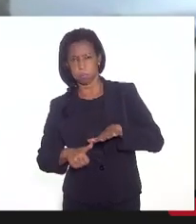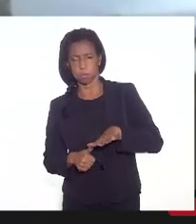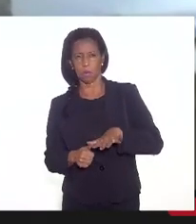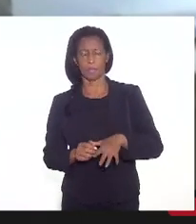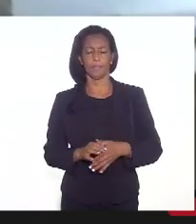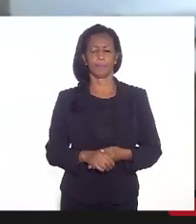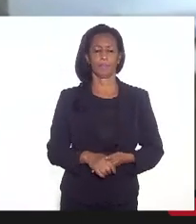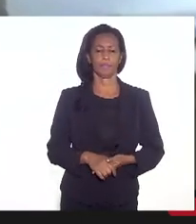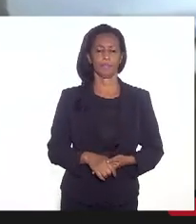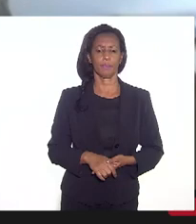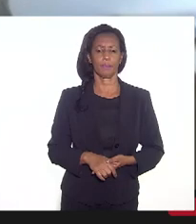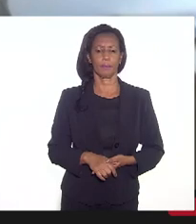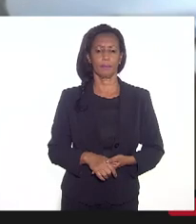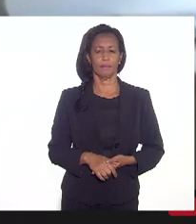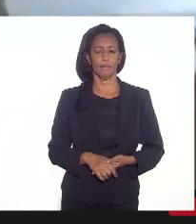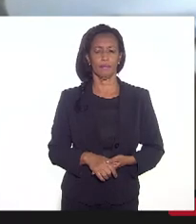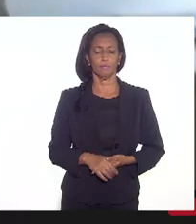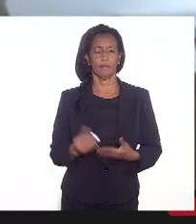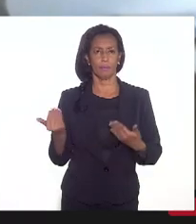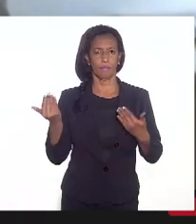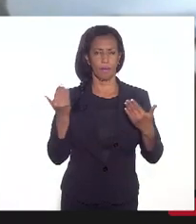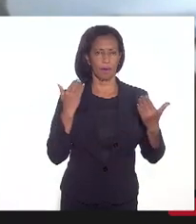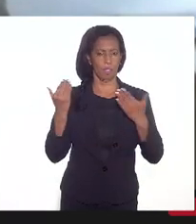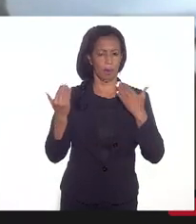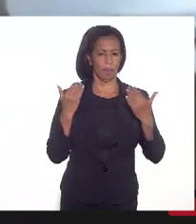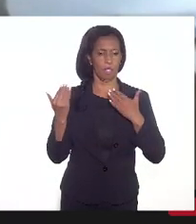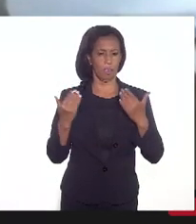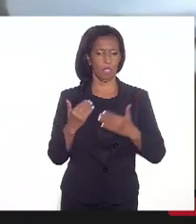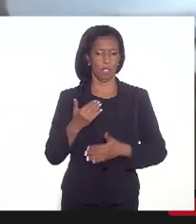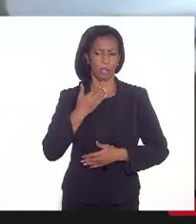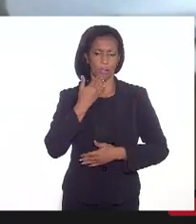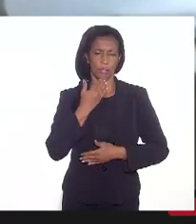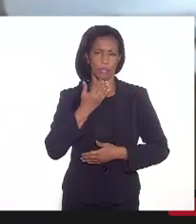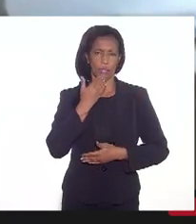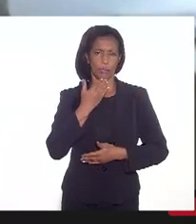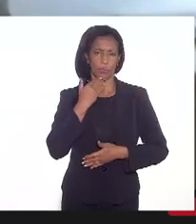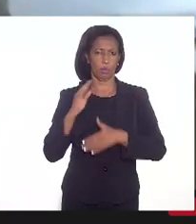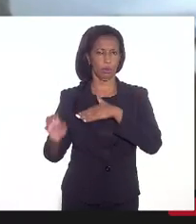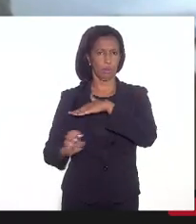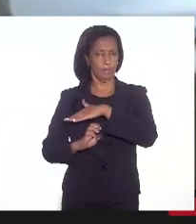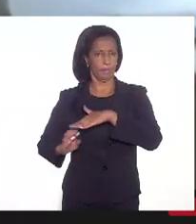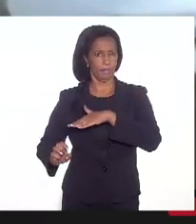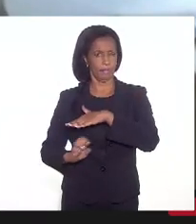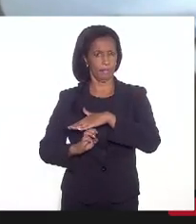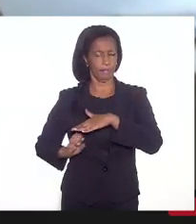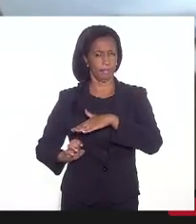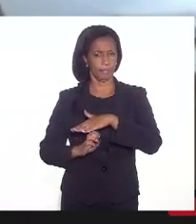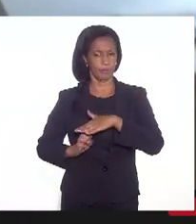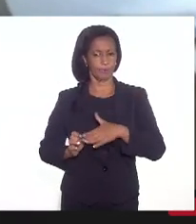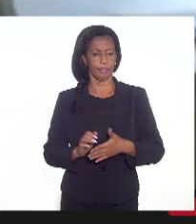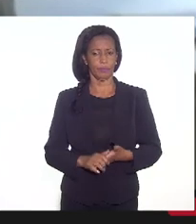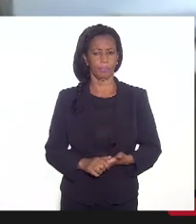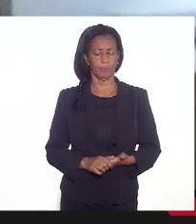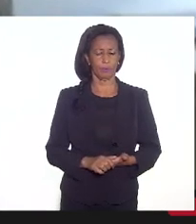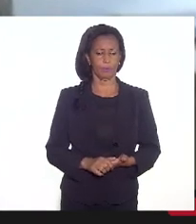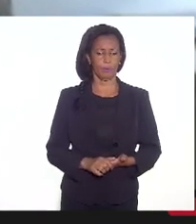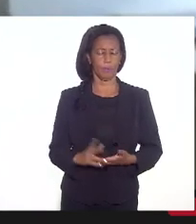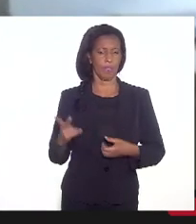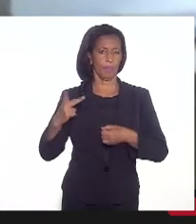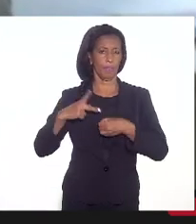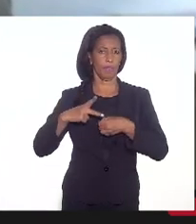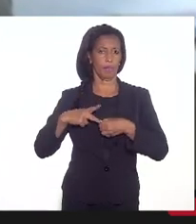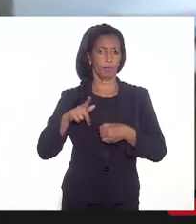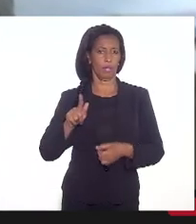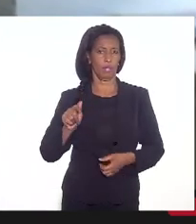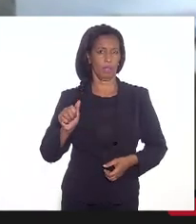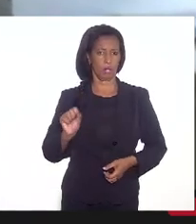em relação às demandas das concessionárias de petróleo e